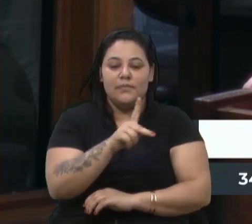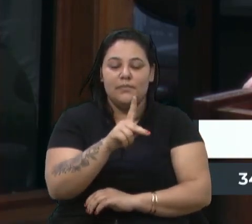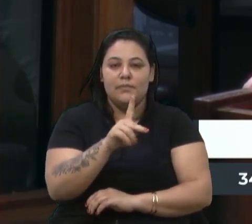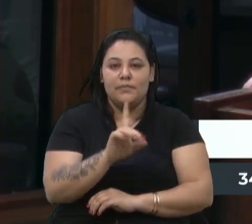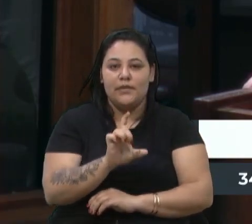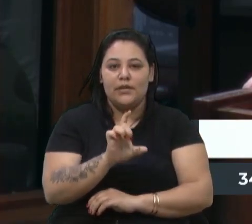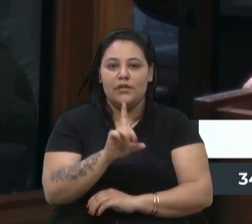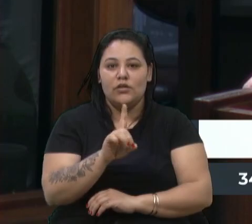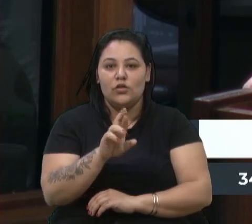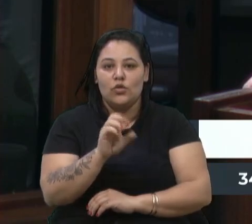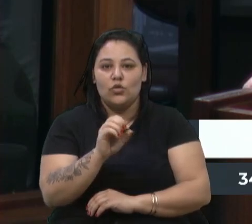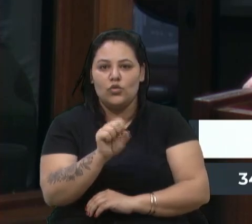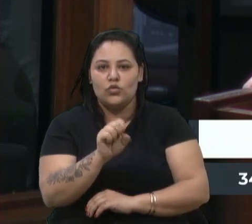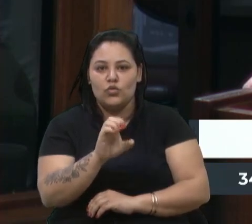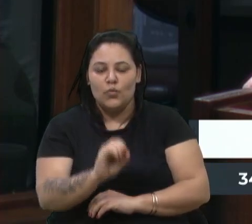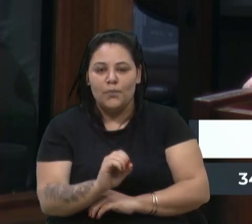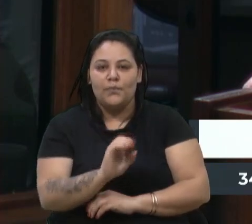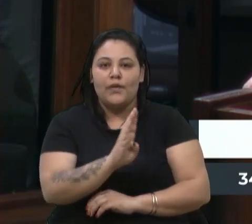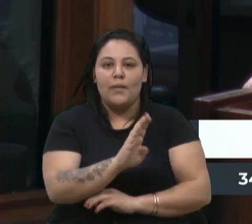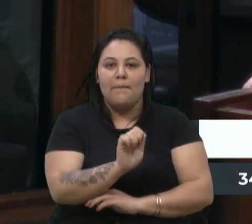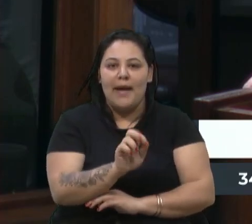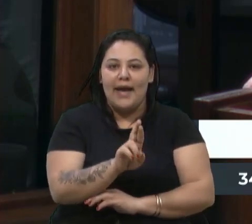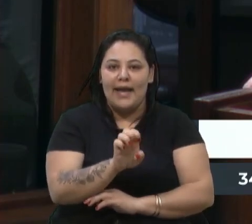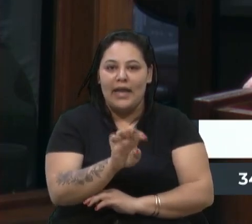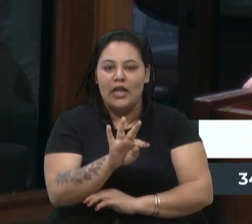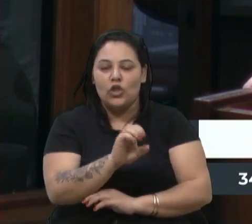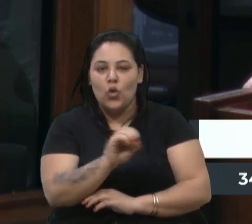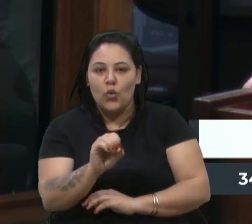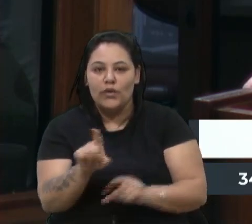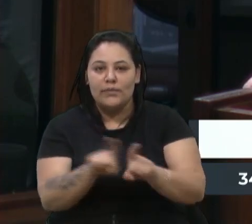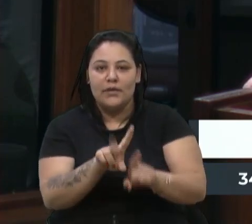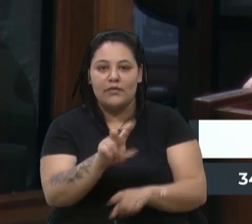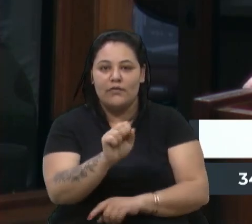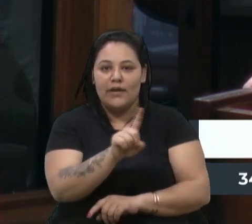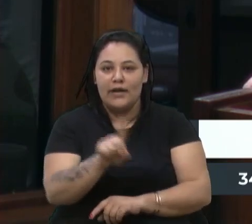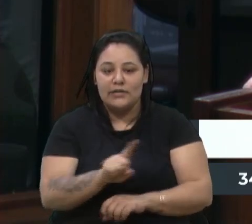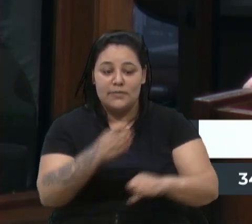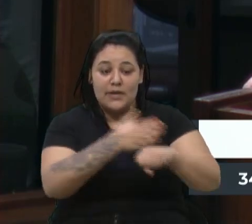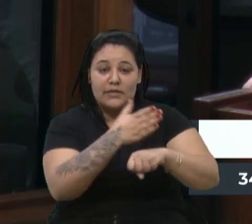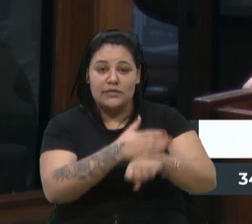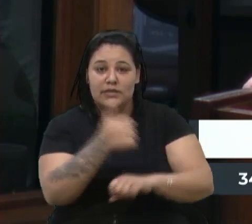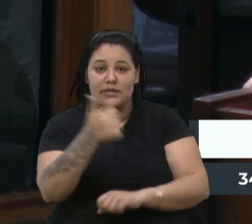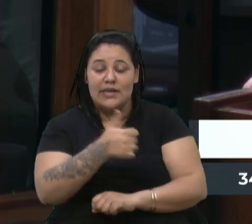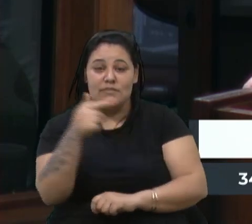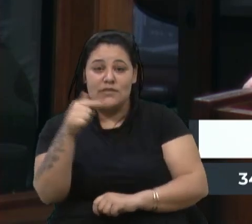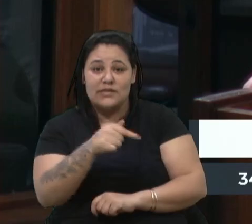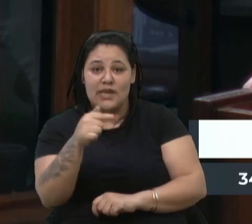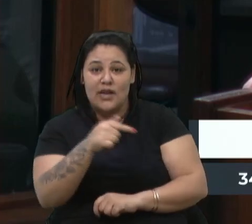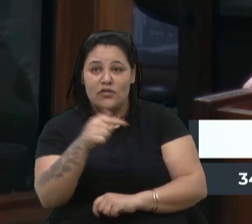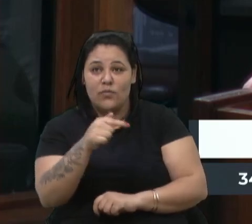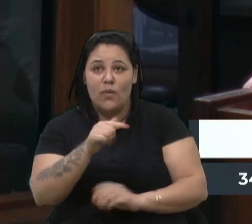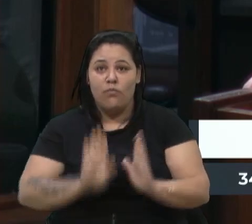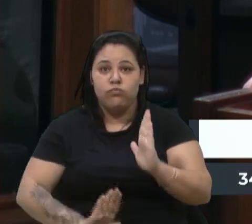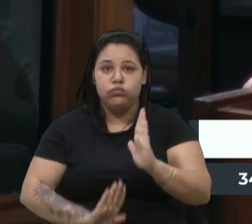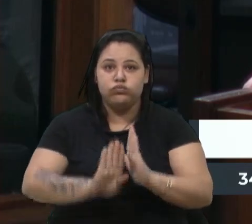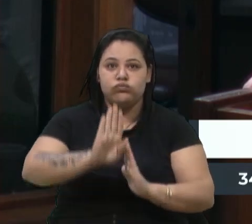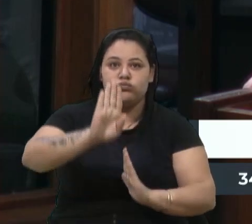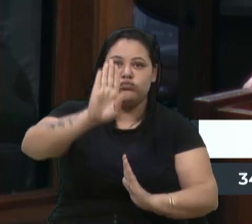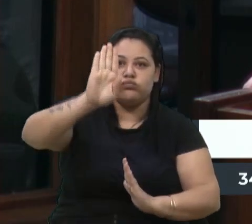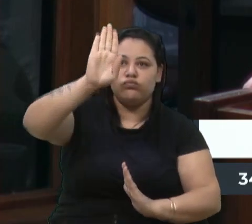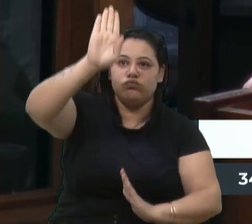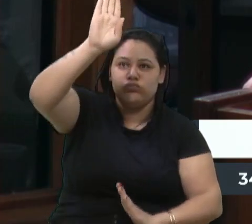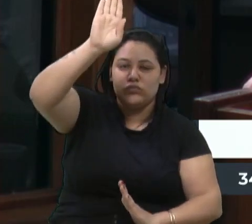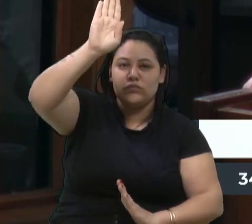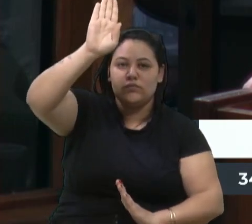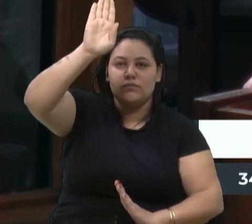participando da 17ª Mostra Brasileira de Foguetes e da 41ª Jornada